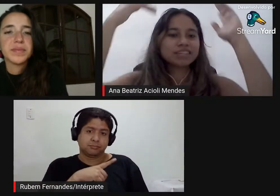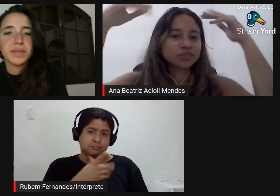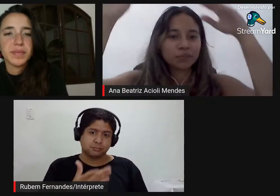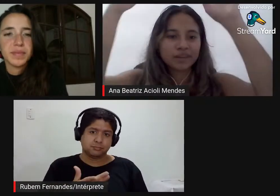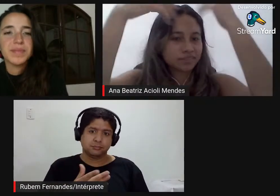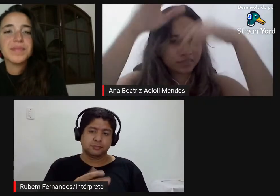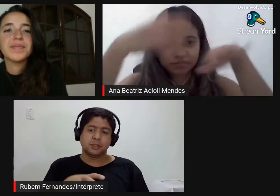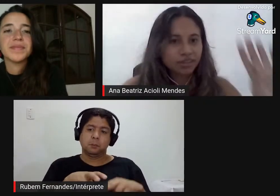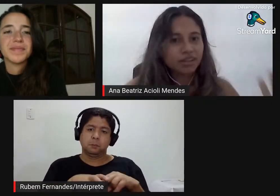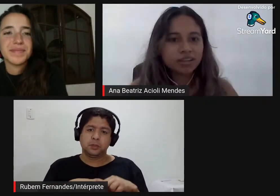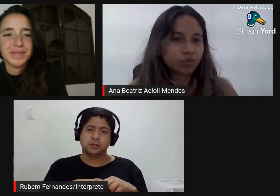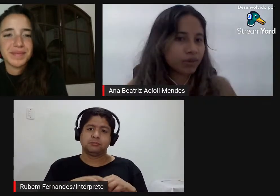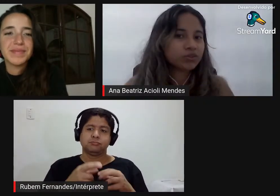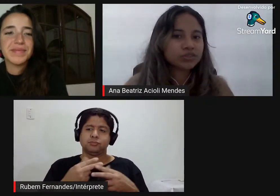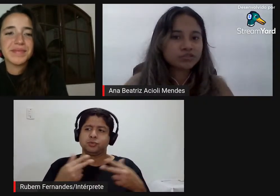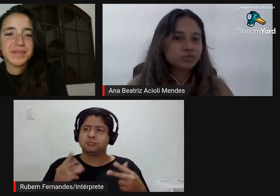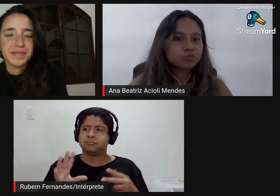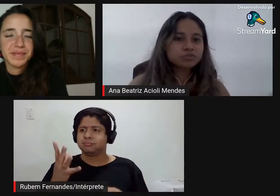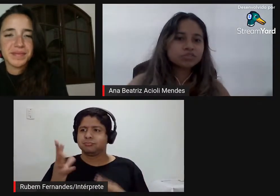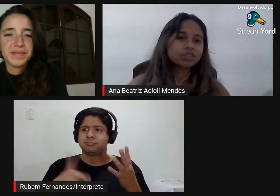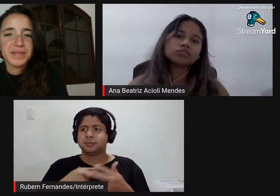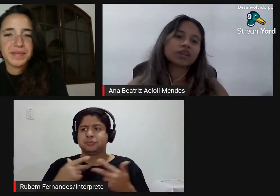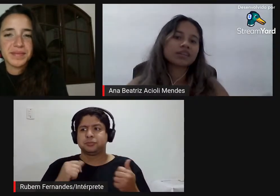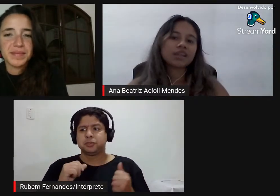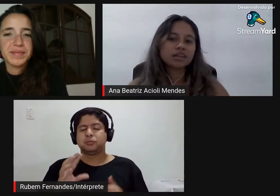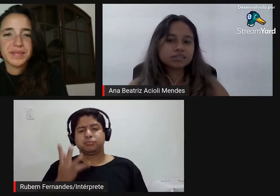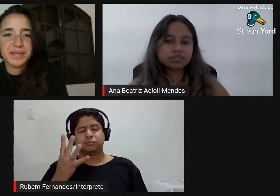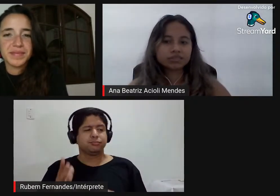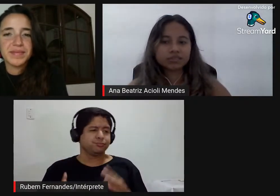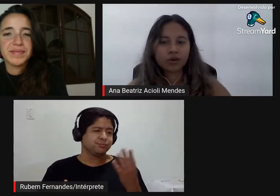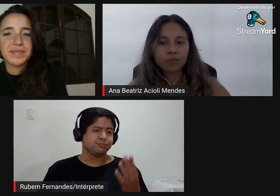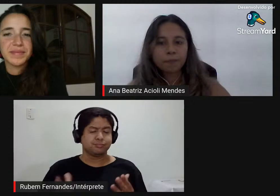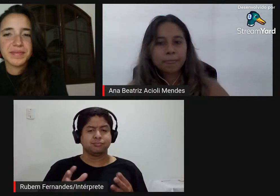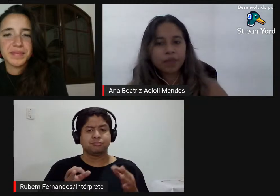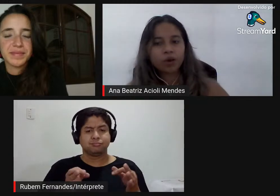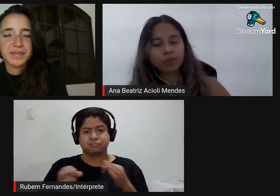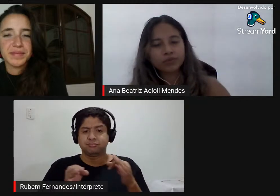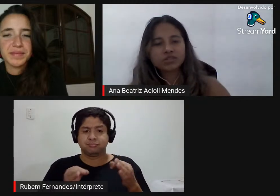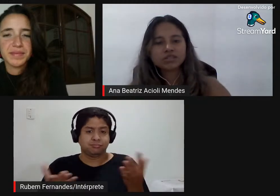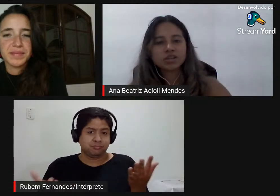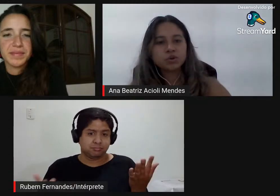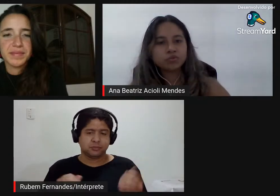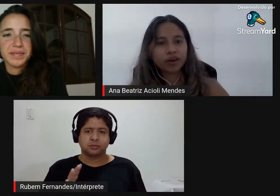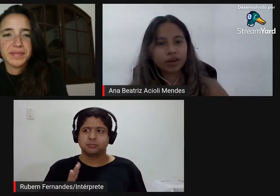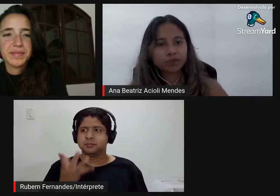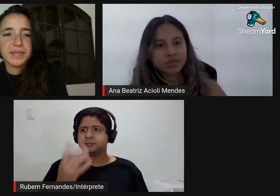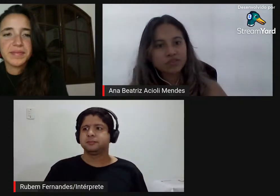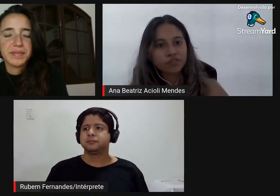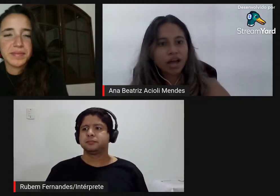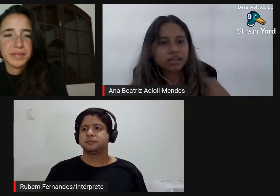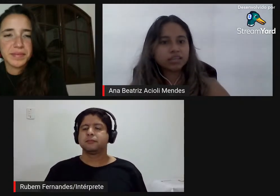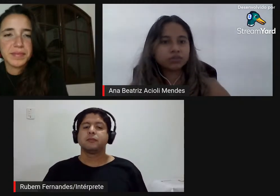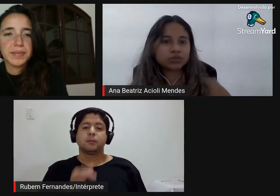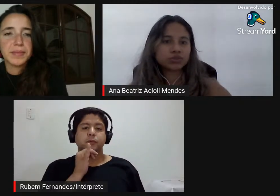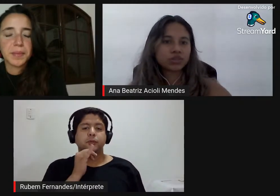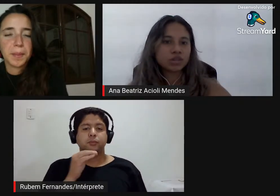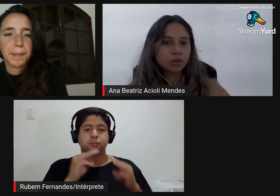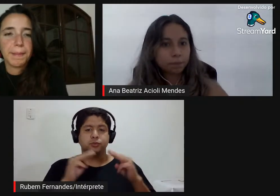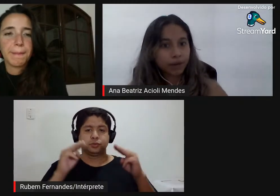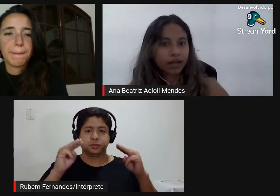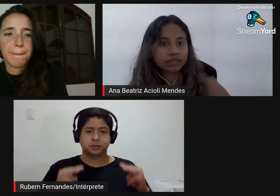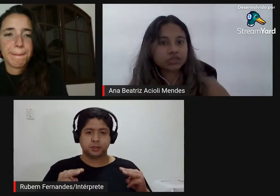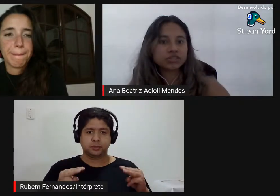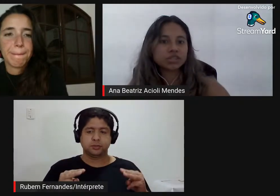físicas também então inúmeras coisas vão sendo tratadas então como o museu vai observar isso